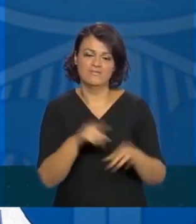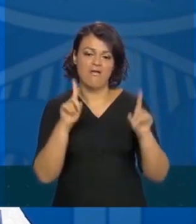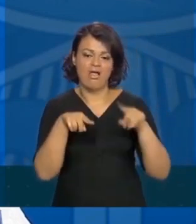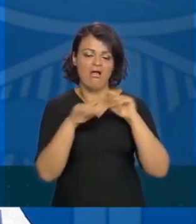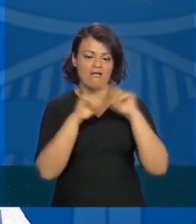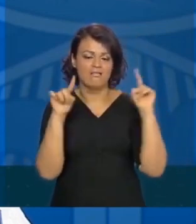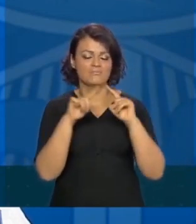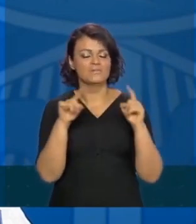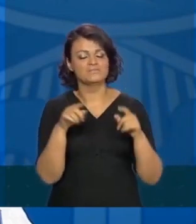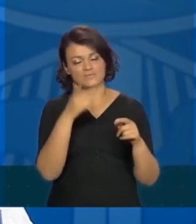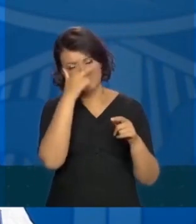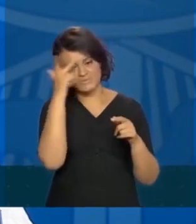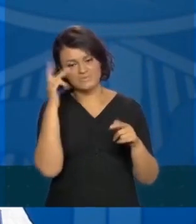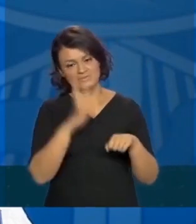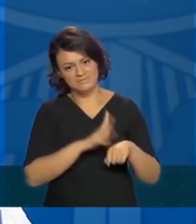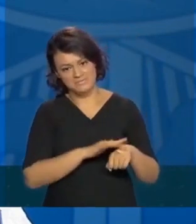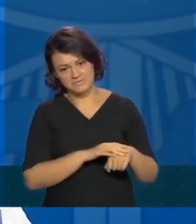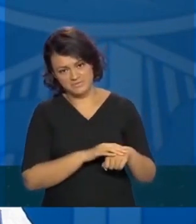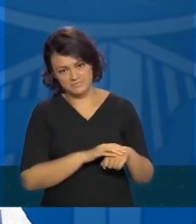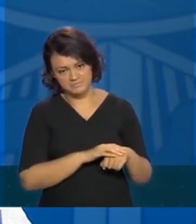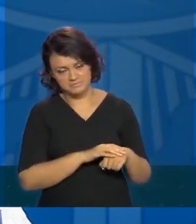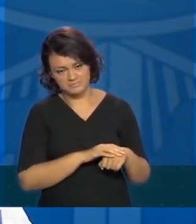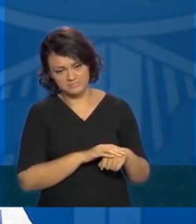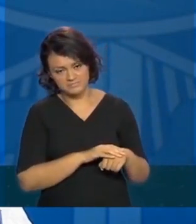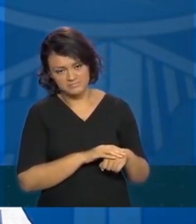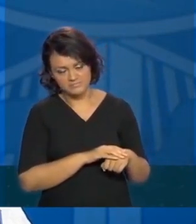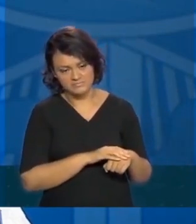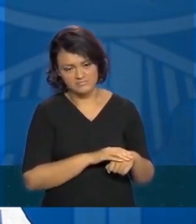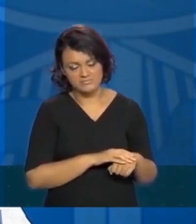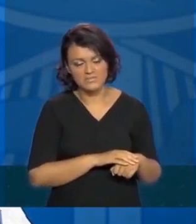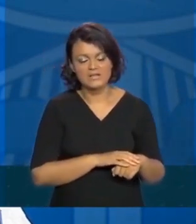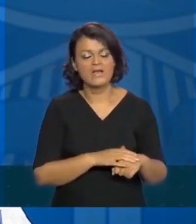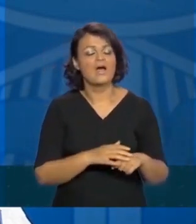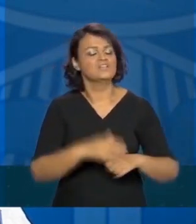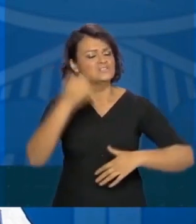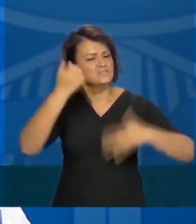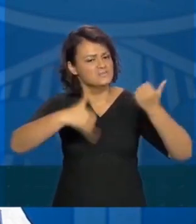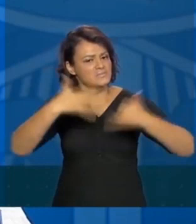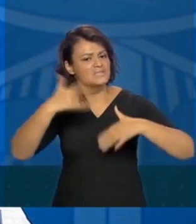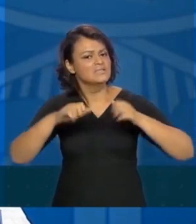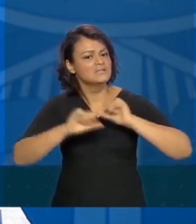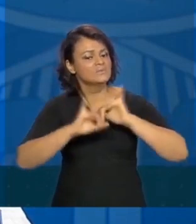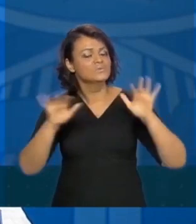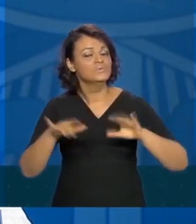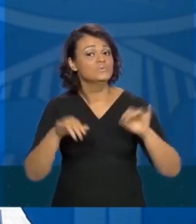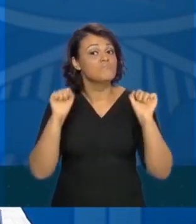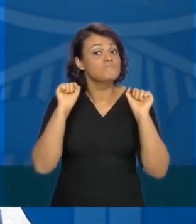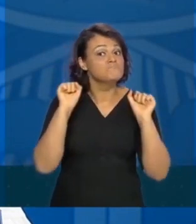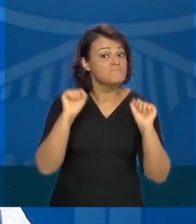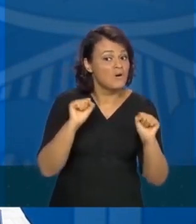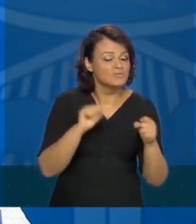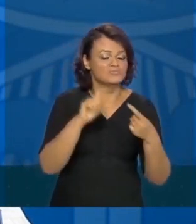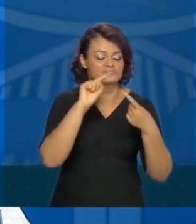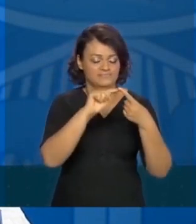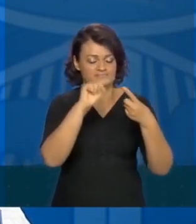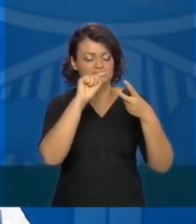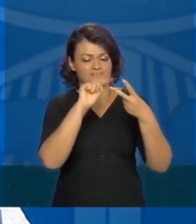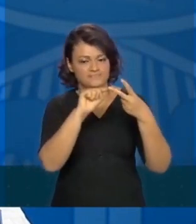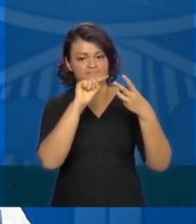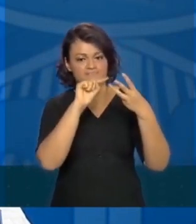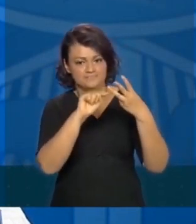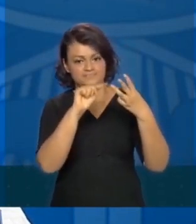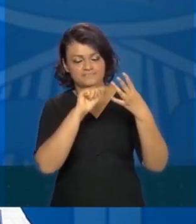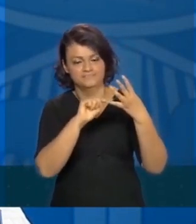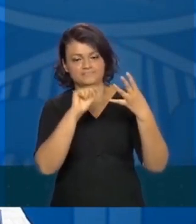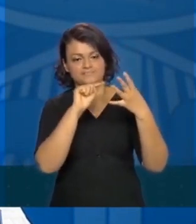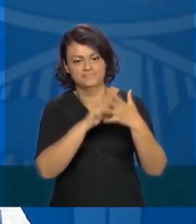do paciente. A anamnese, a gente abre tudo o que pode acontecer. A história natural desta doença